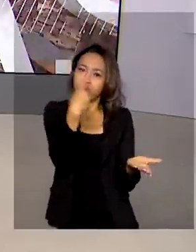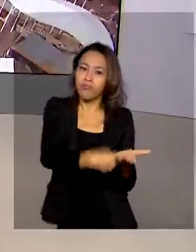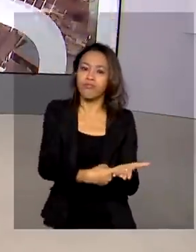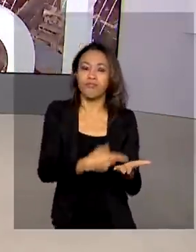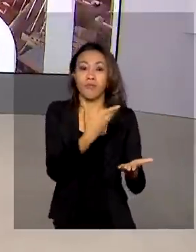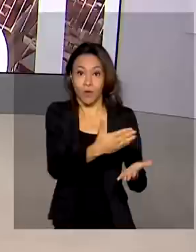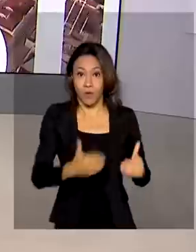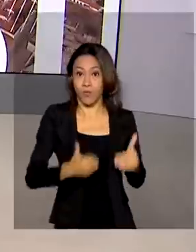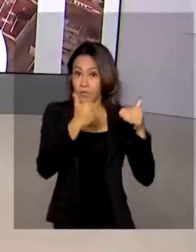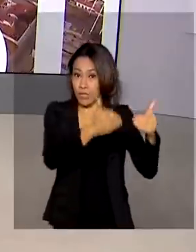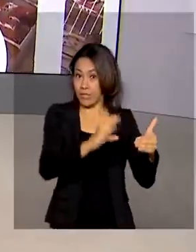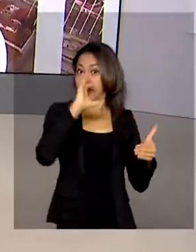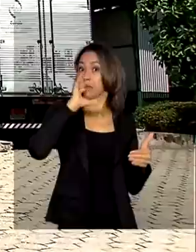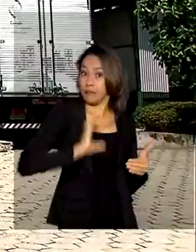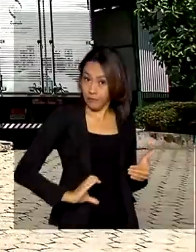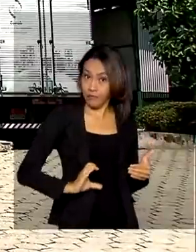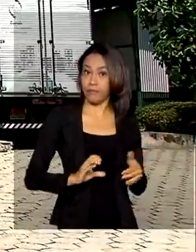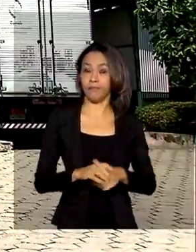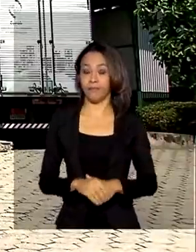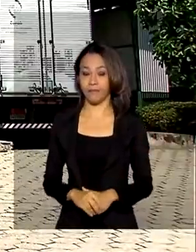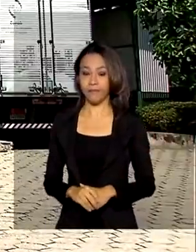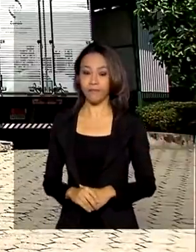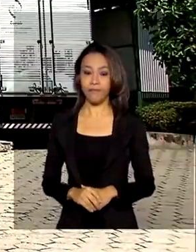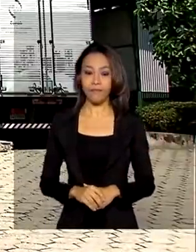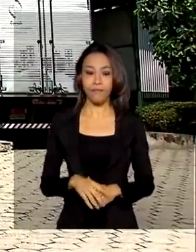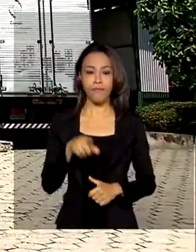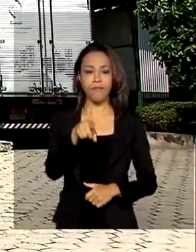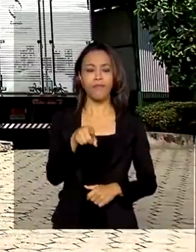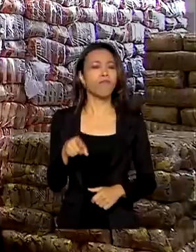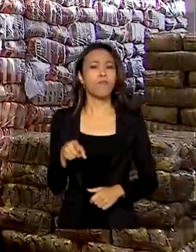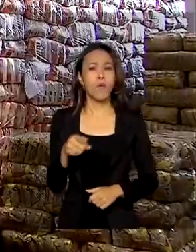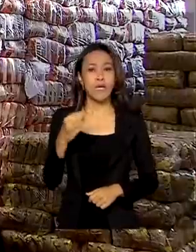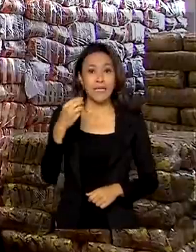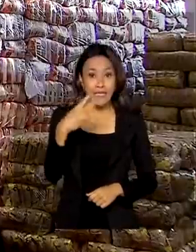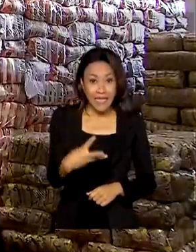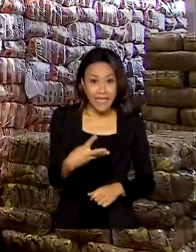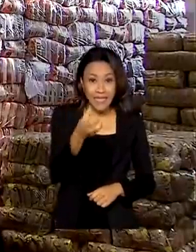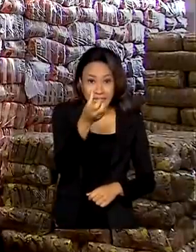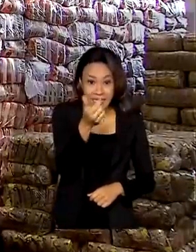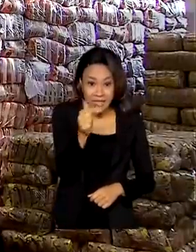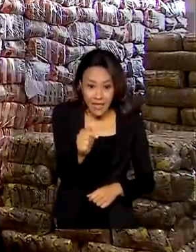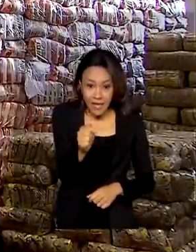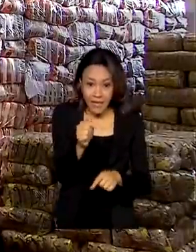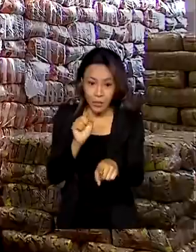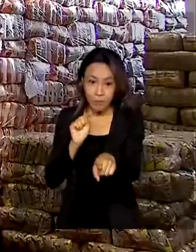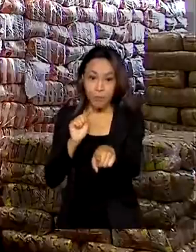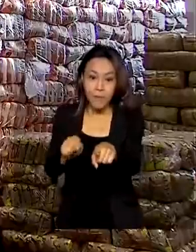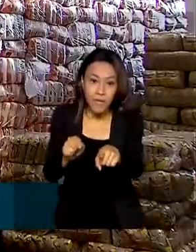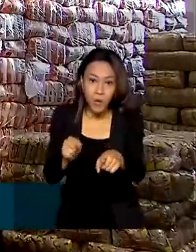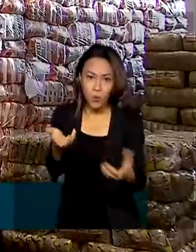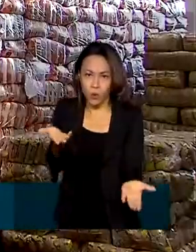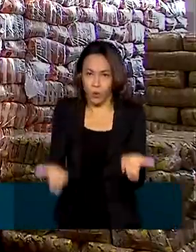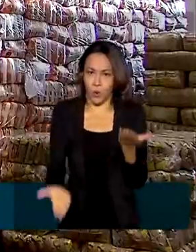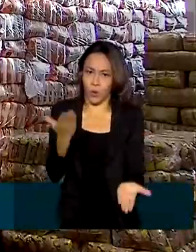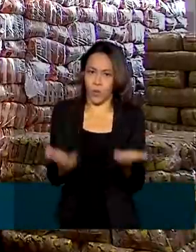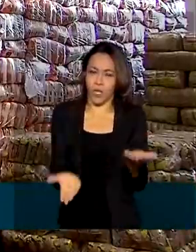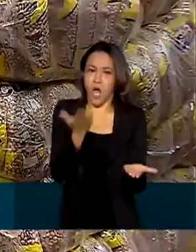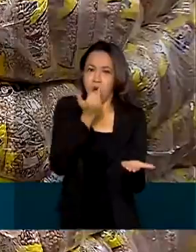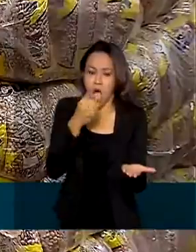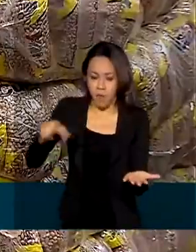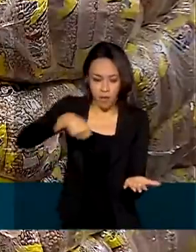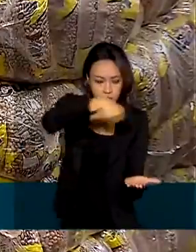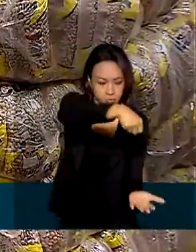Ministério da Cidadania. Serão 37 mil toneladas de alimentos para compor as